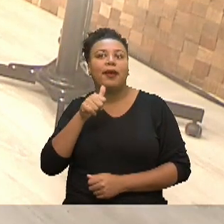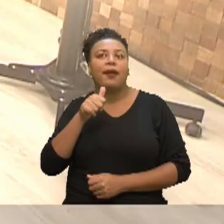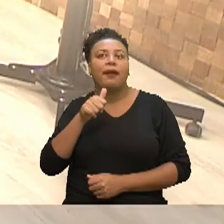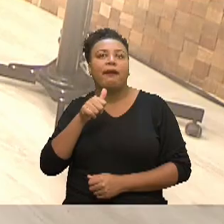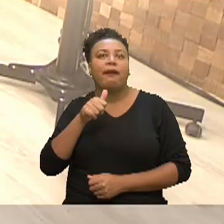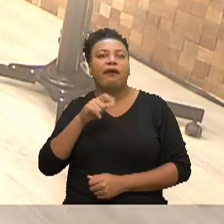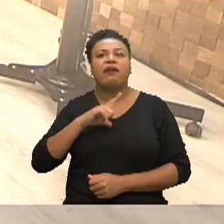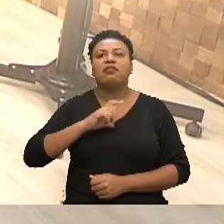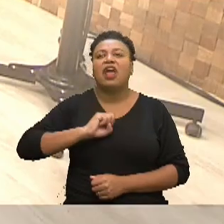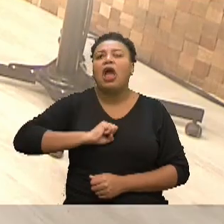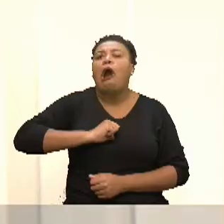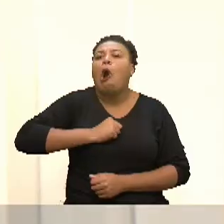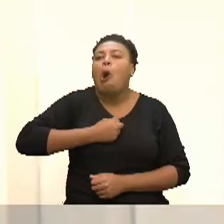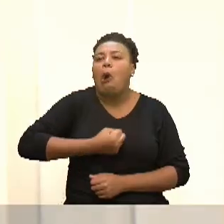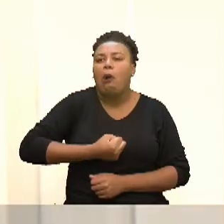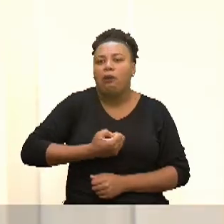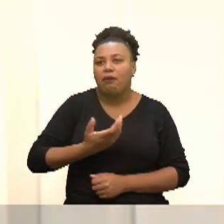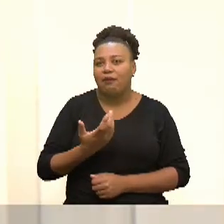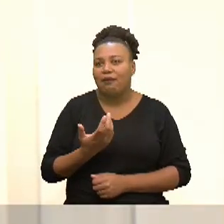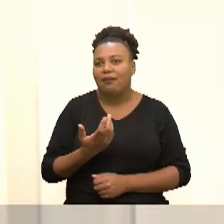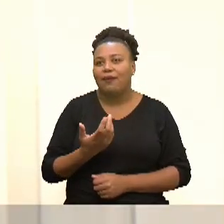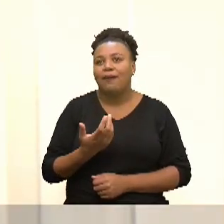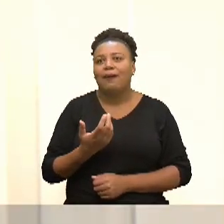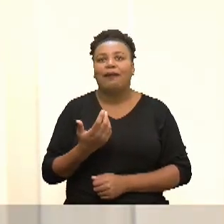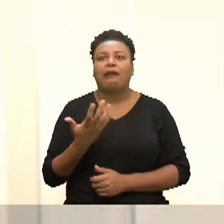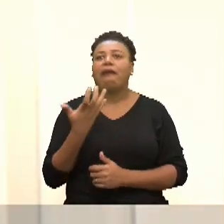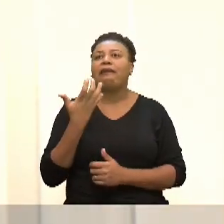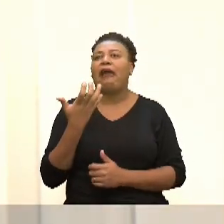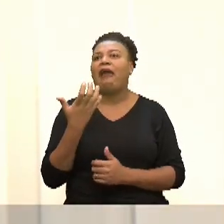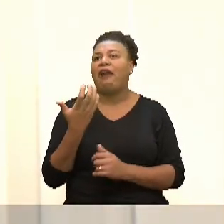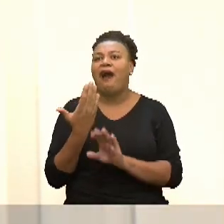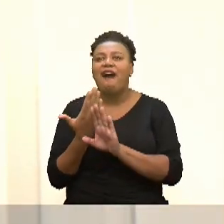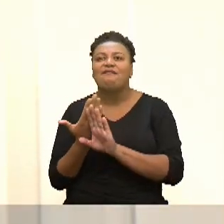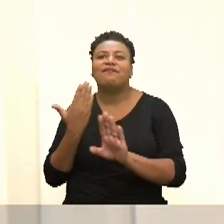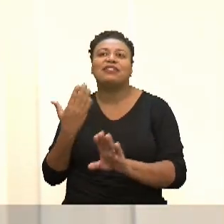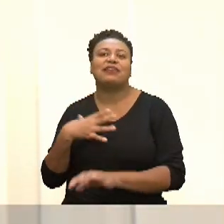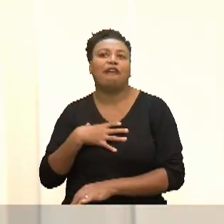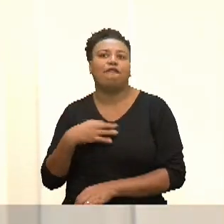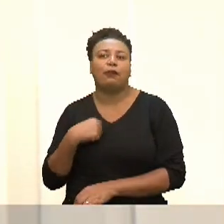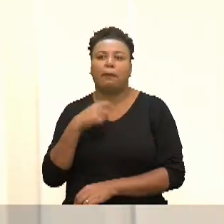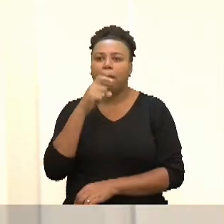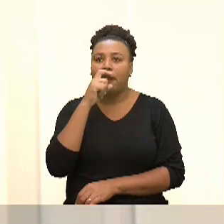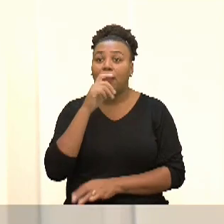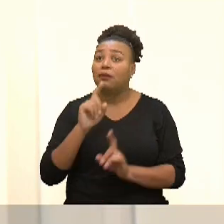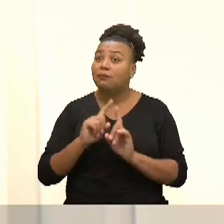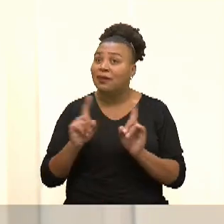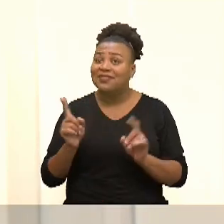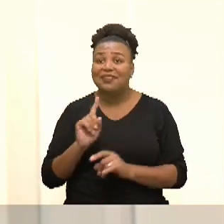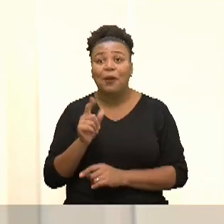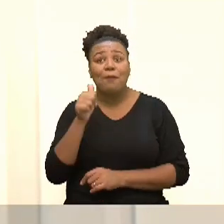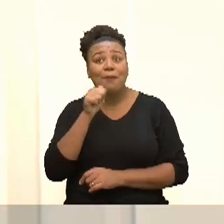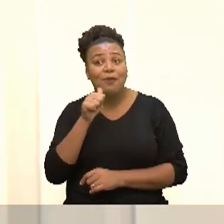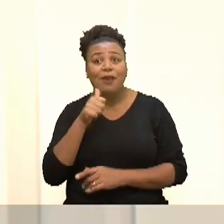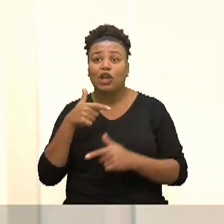rancorosa e que está buscando afastar os seus filhos do pai, mas sim uma mulher que está batalhando